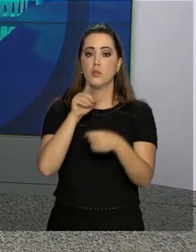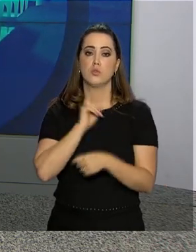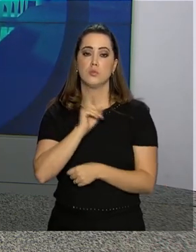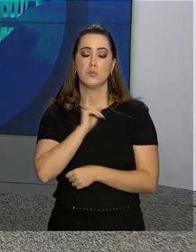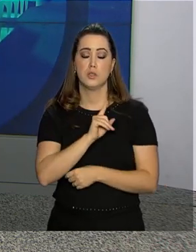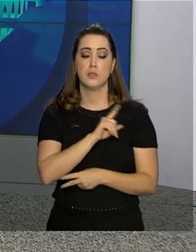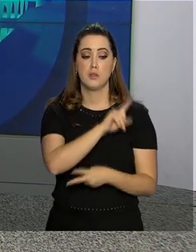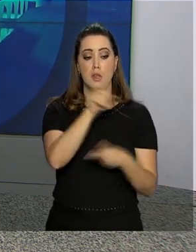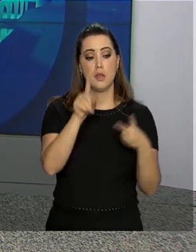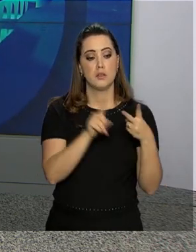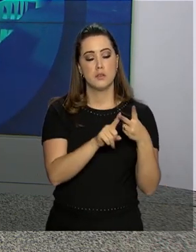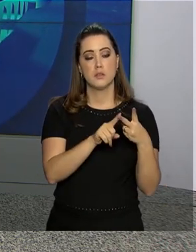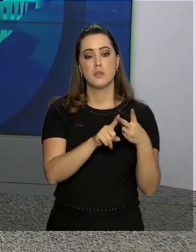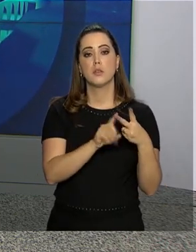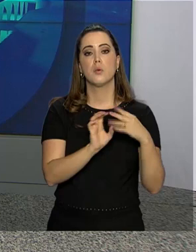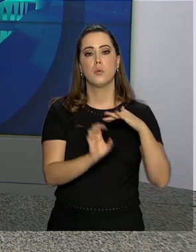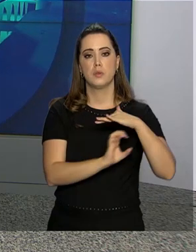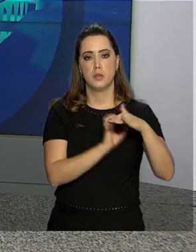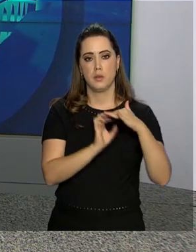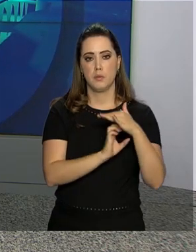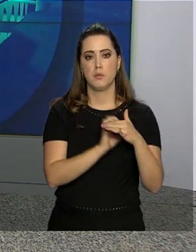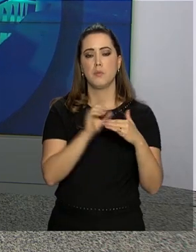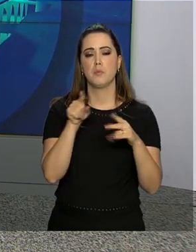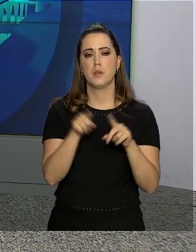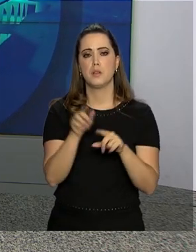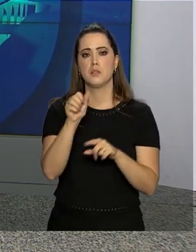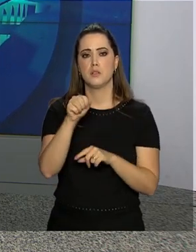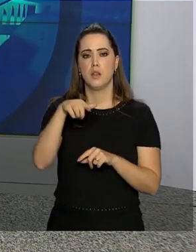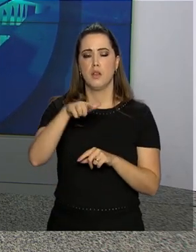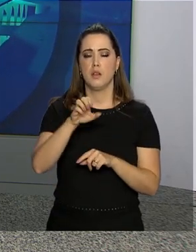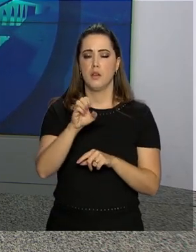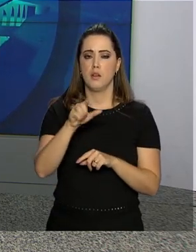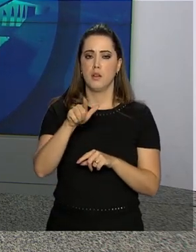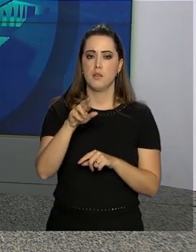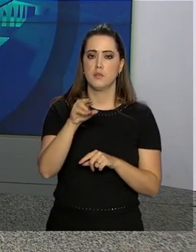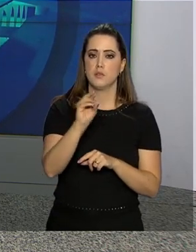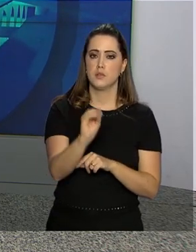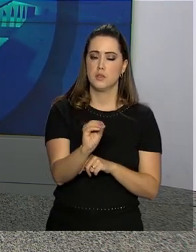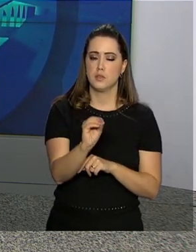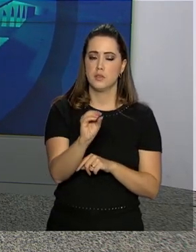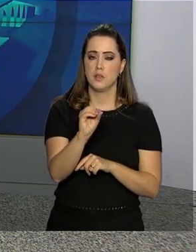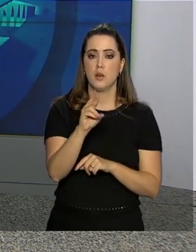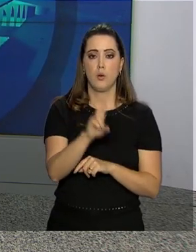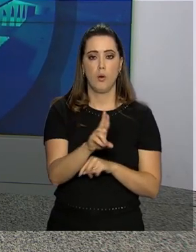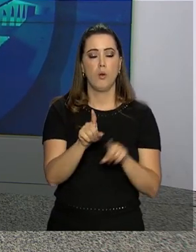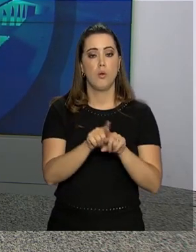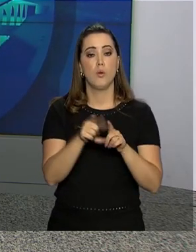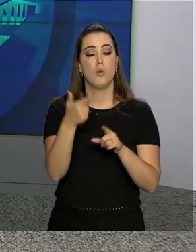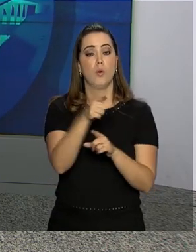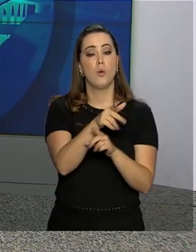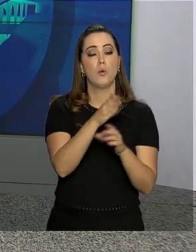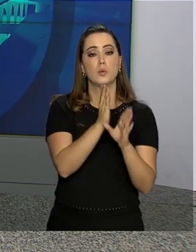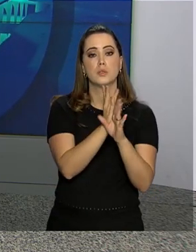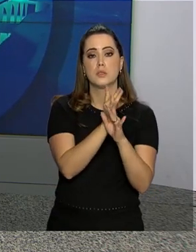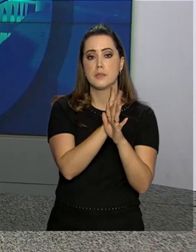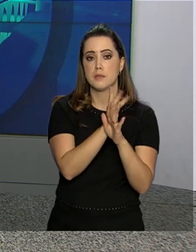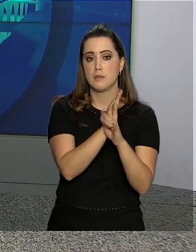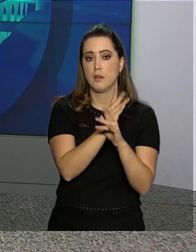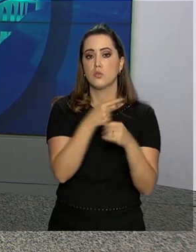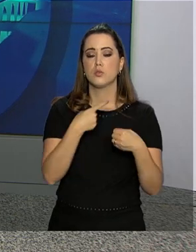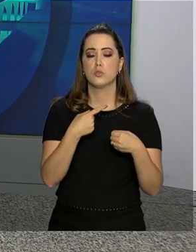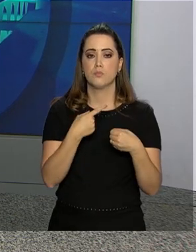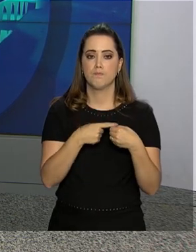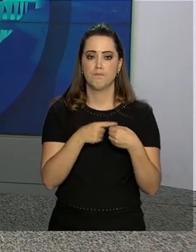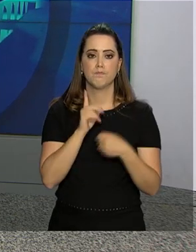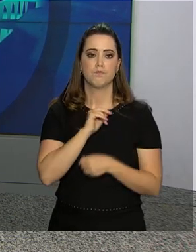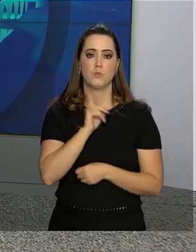empresa ArcelorMittal Mineração, fica em Itatiaio Sul. A medida foi tomada depois que empresas